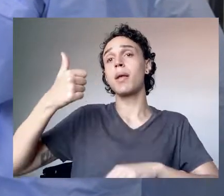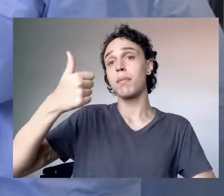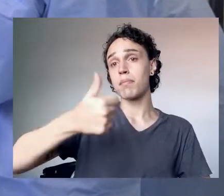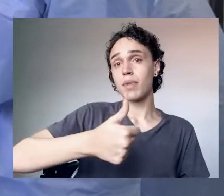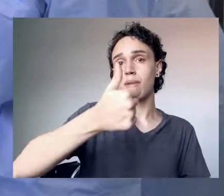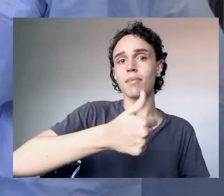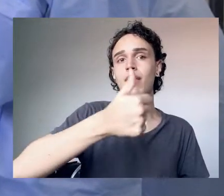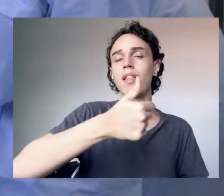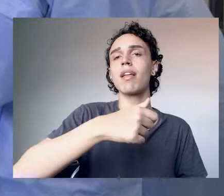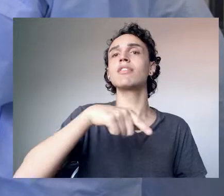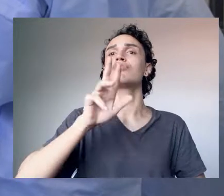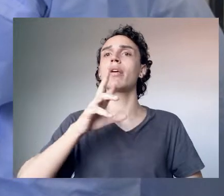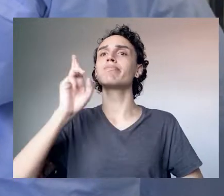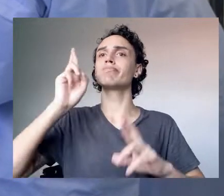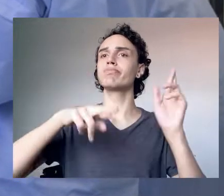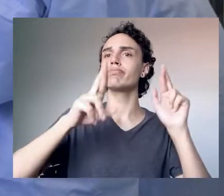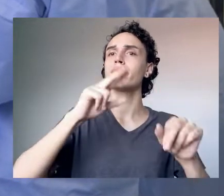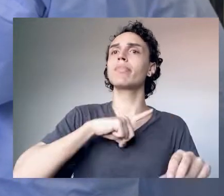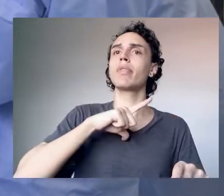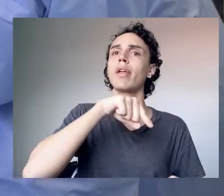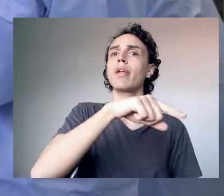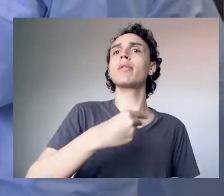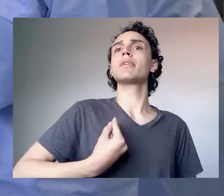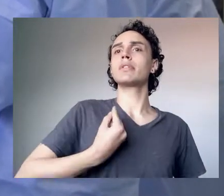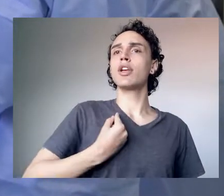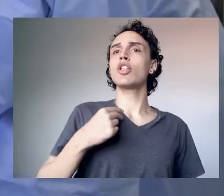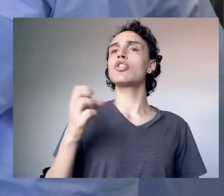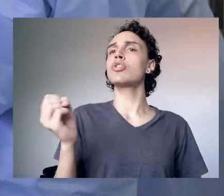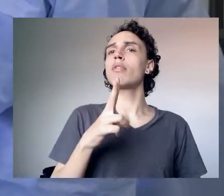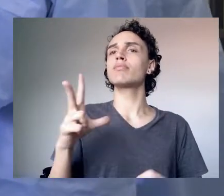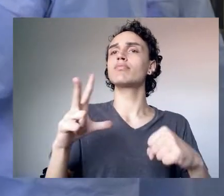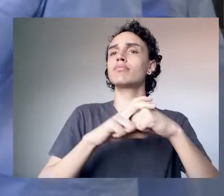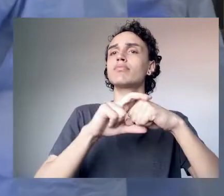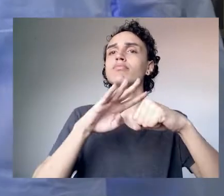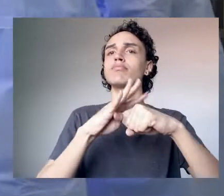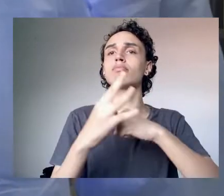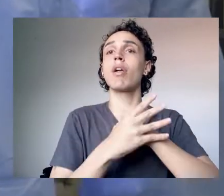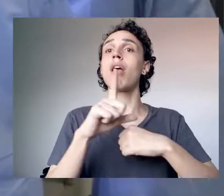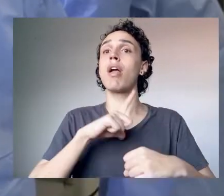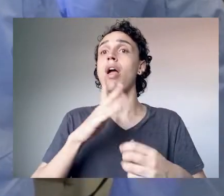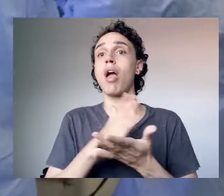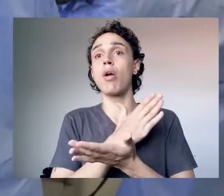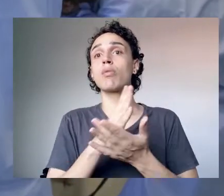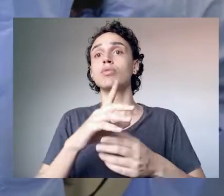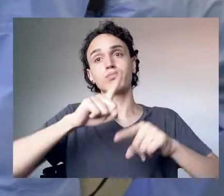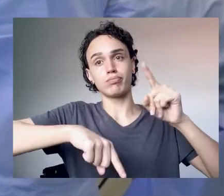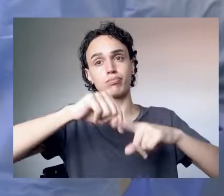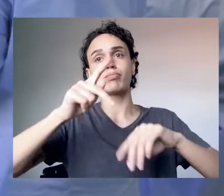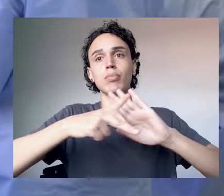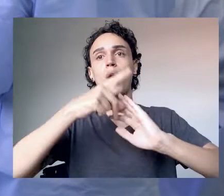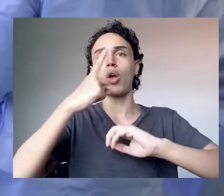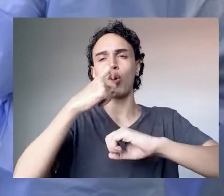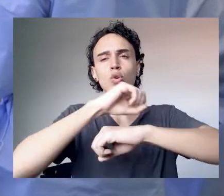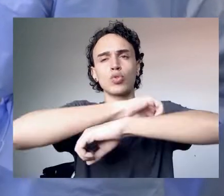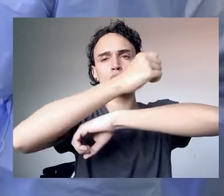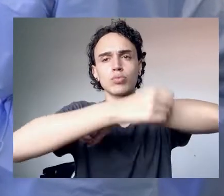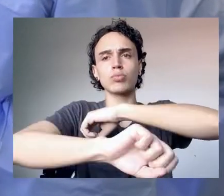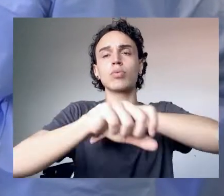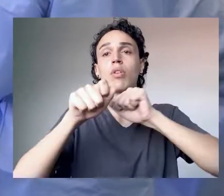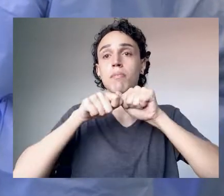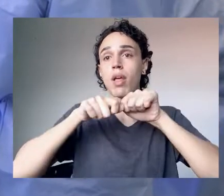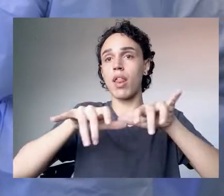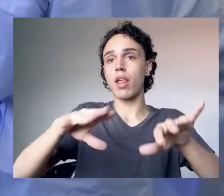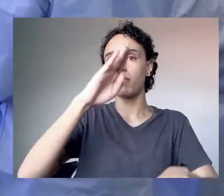realizadas as análises que chegaram aos primeiros resultados demonstrativos da presença do novo coronavírus em